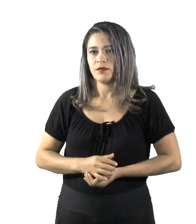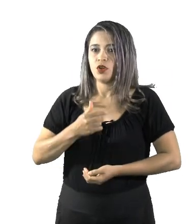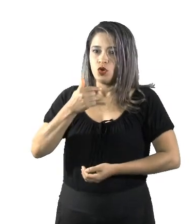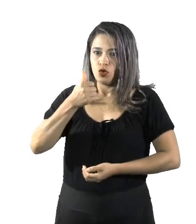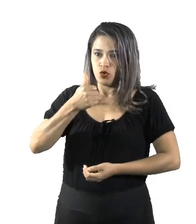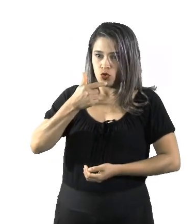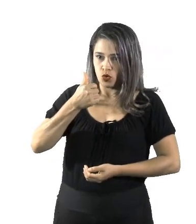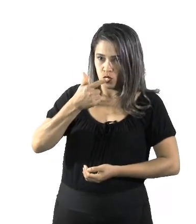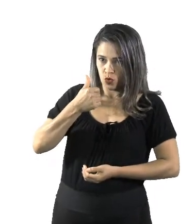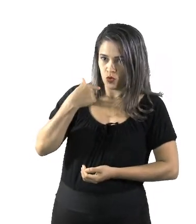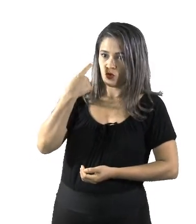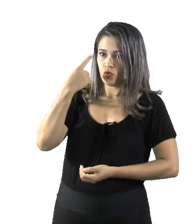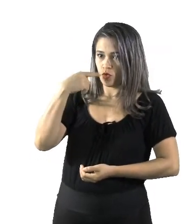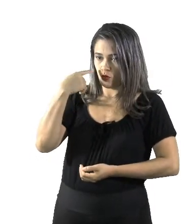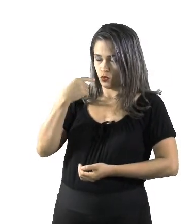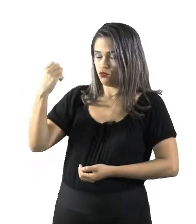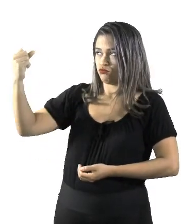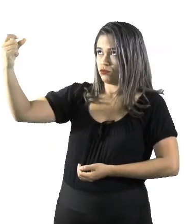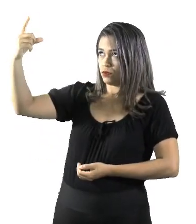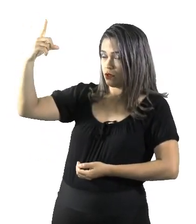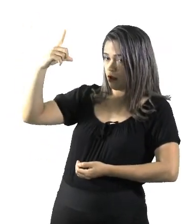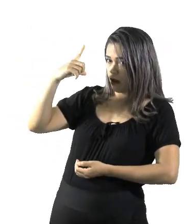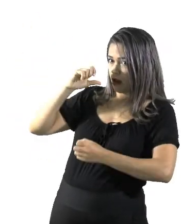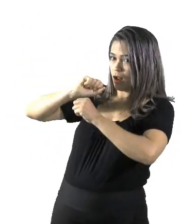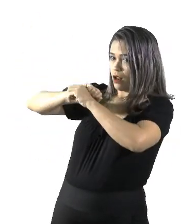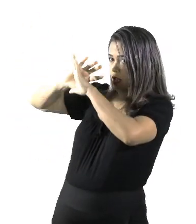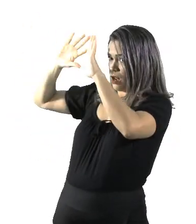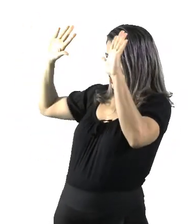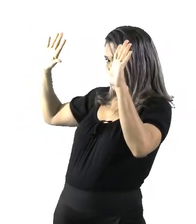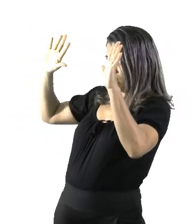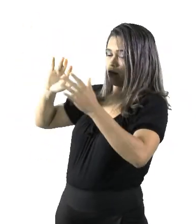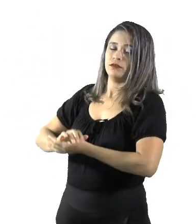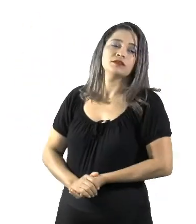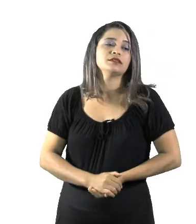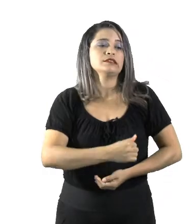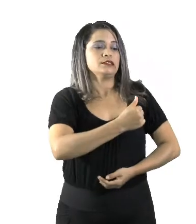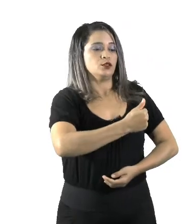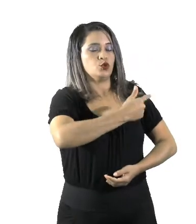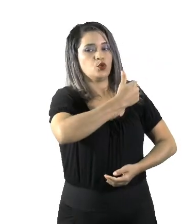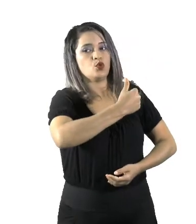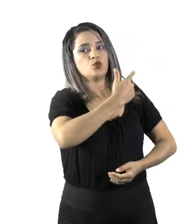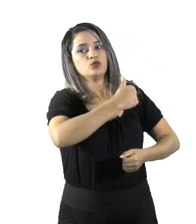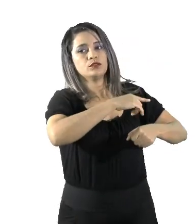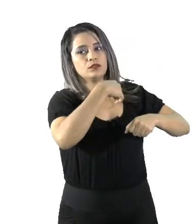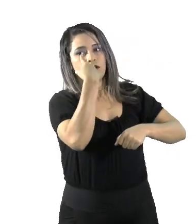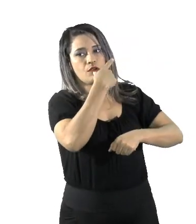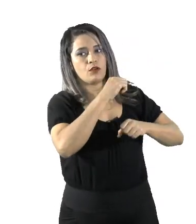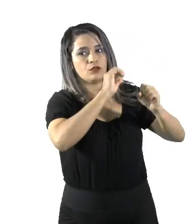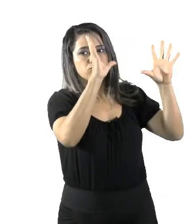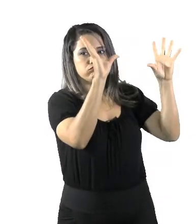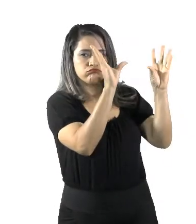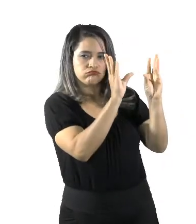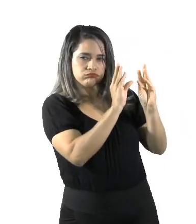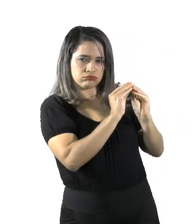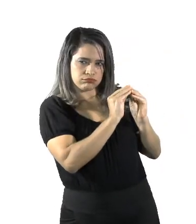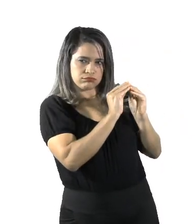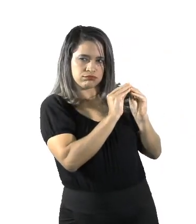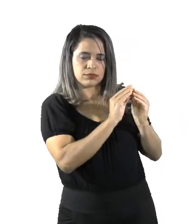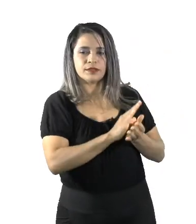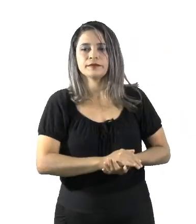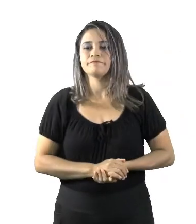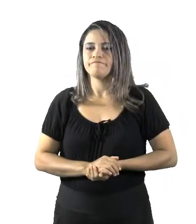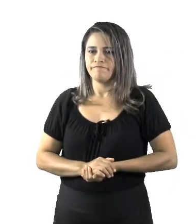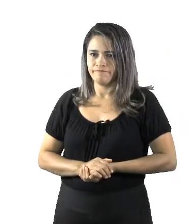de claridade e são 12 horas de escuridão. seja, 12 horas que recebe a